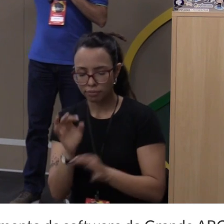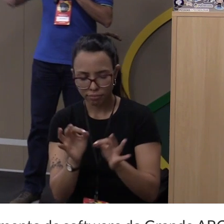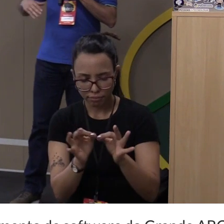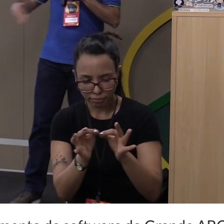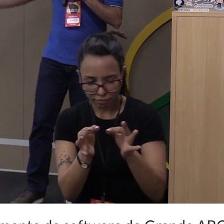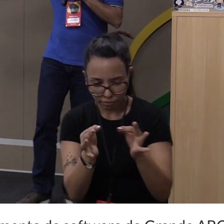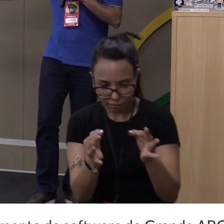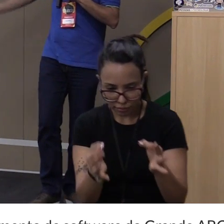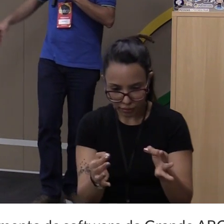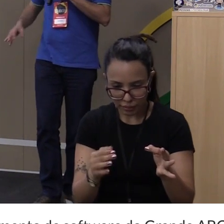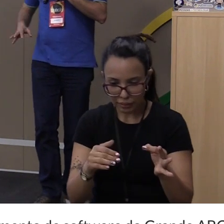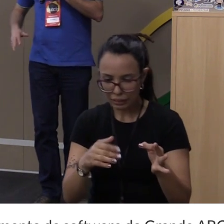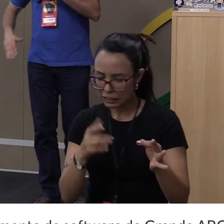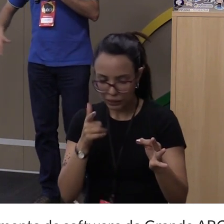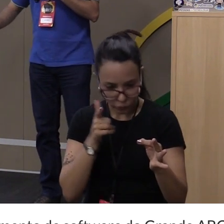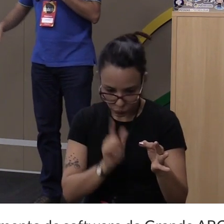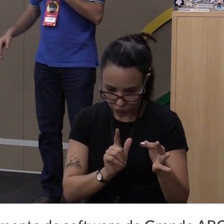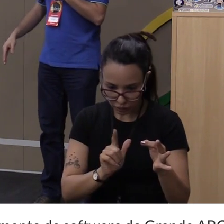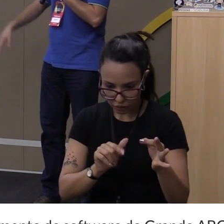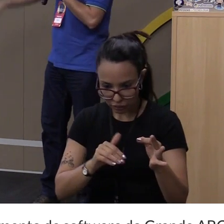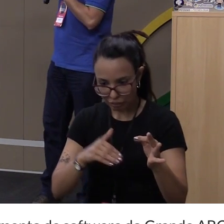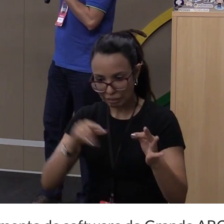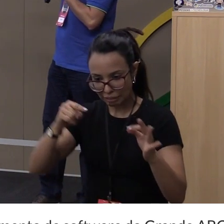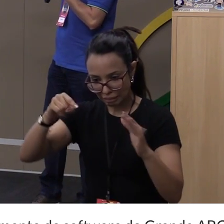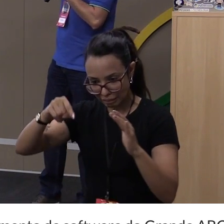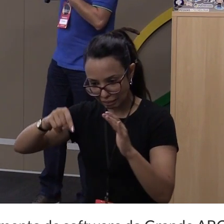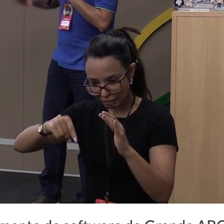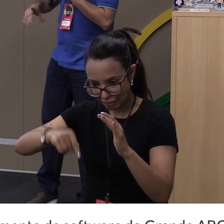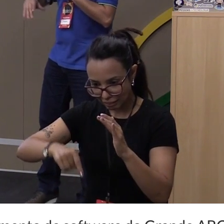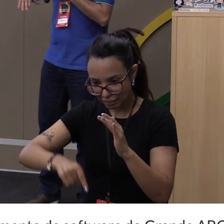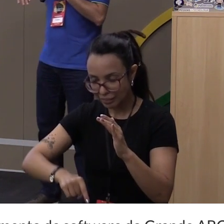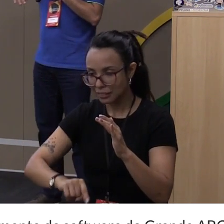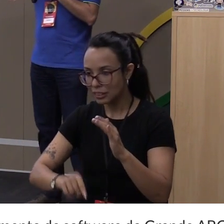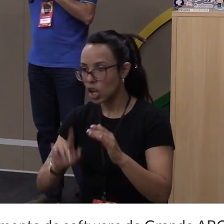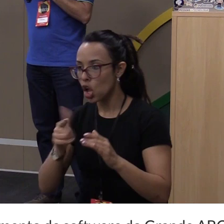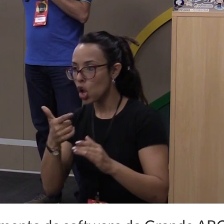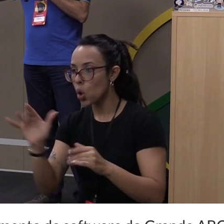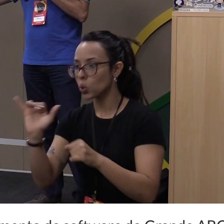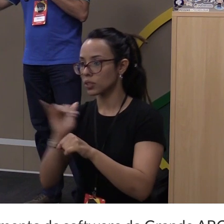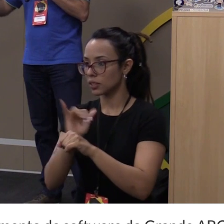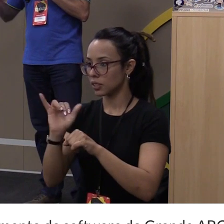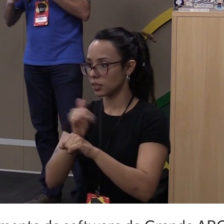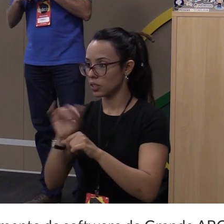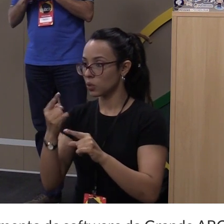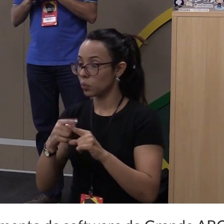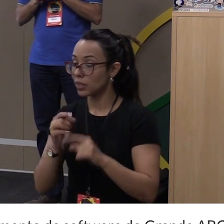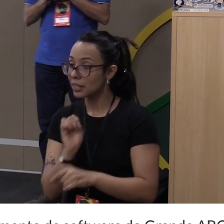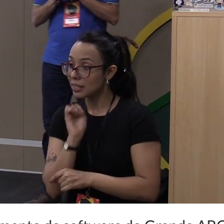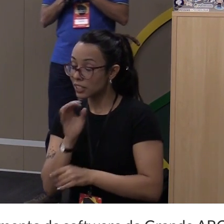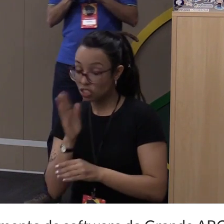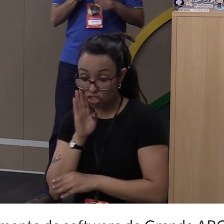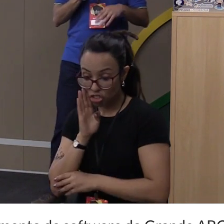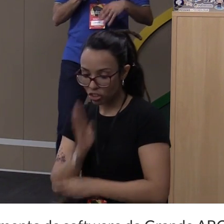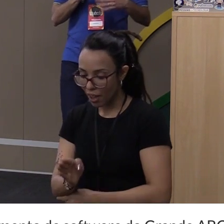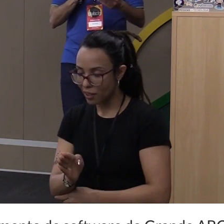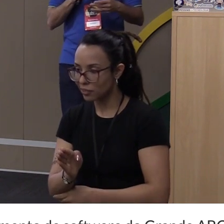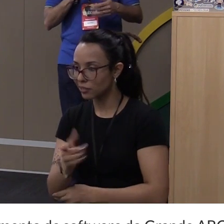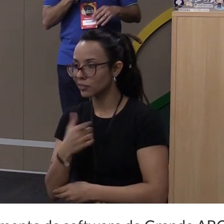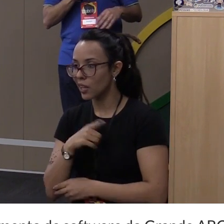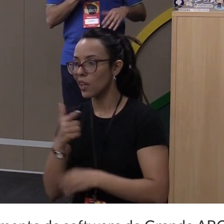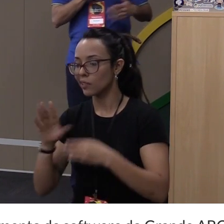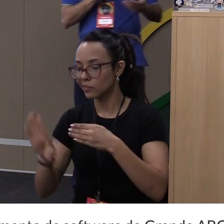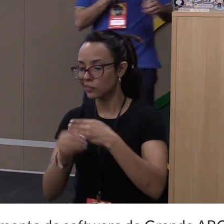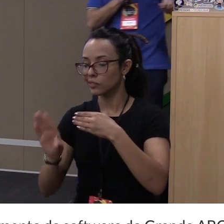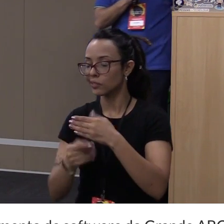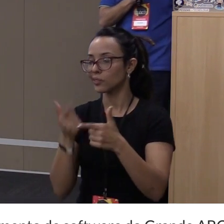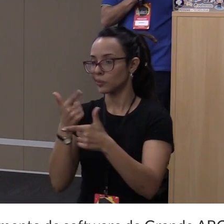indo para mais complicado. Porque quando você começa a utilizar essas coisas, aí você começa a ter outros problemas, além de simplesmente fazer o tratamento